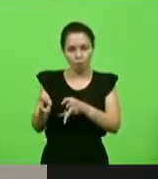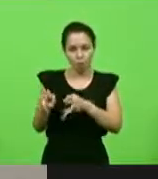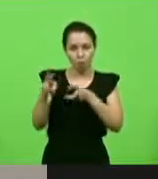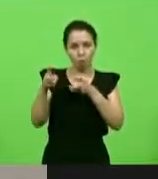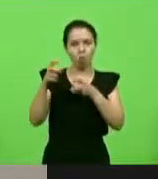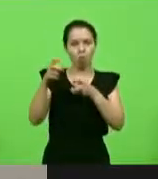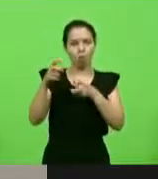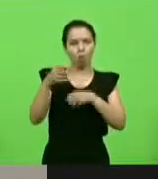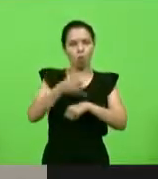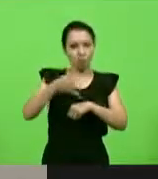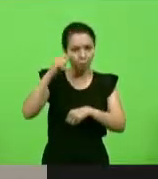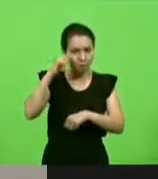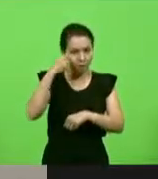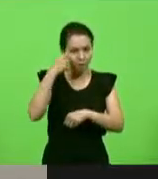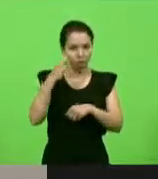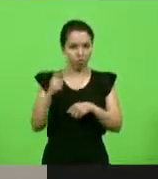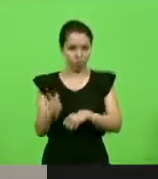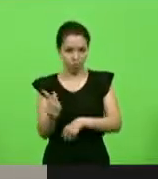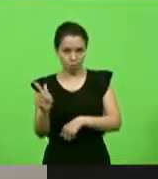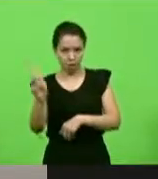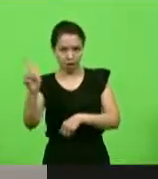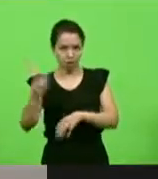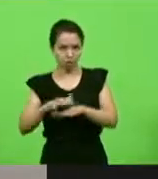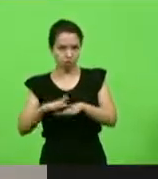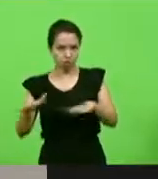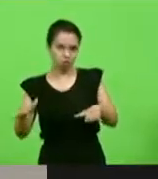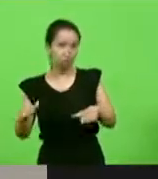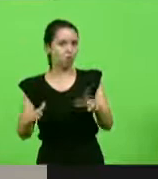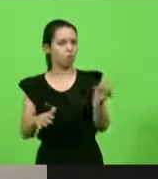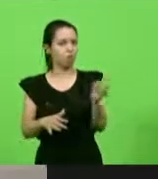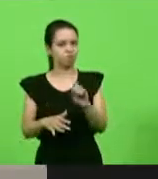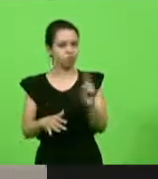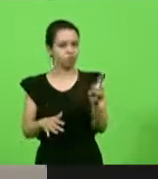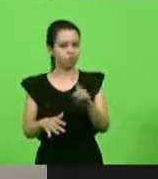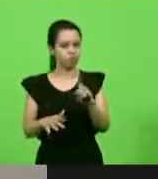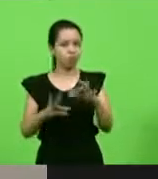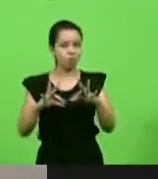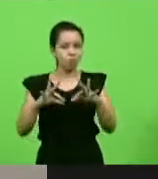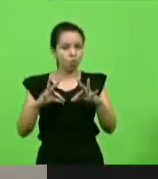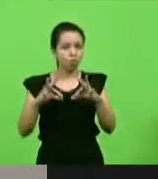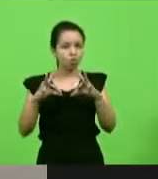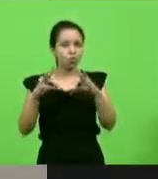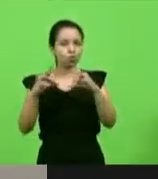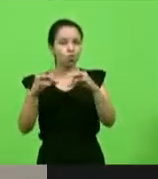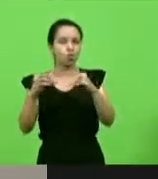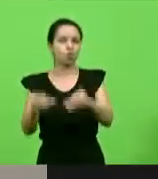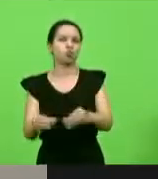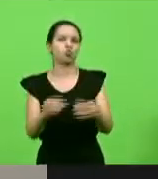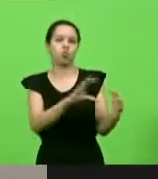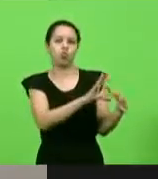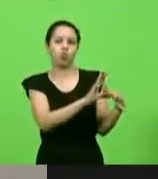mas é no que cerca todo este processo.